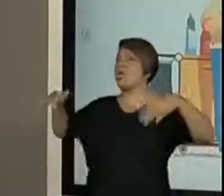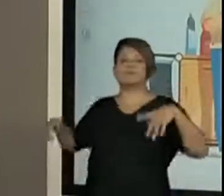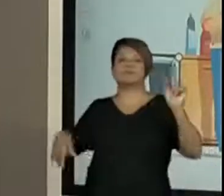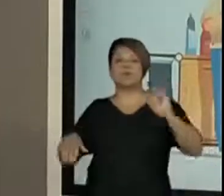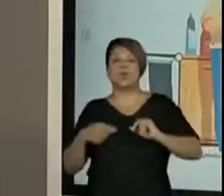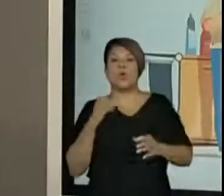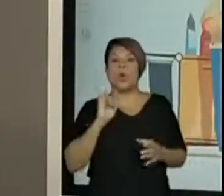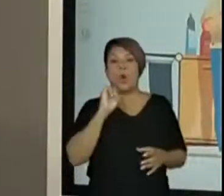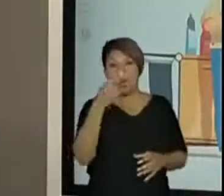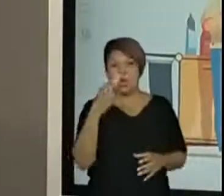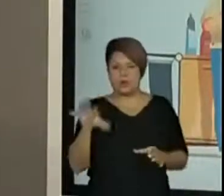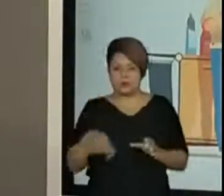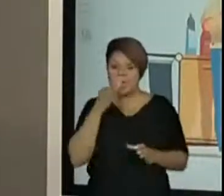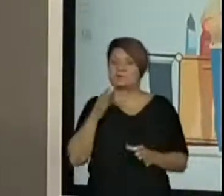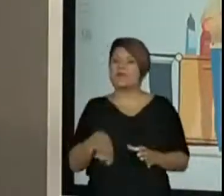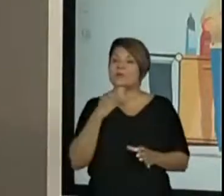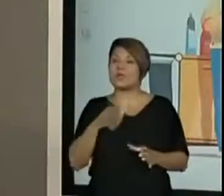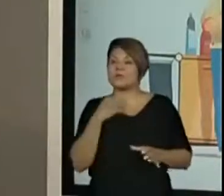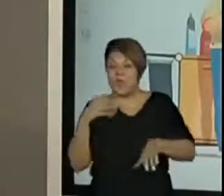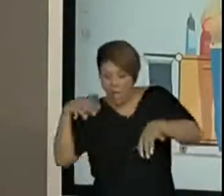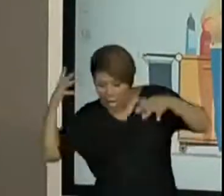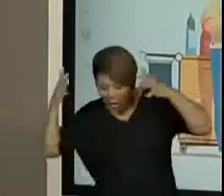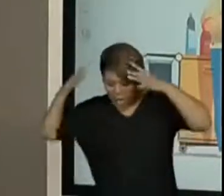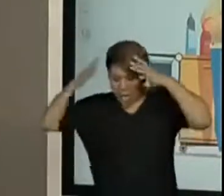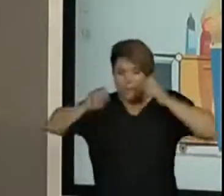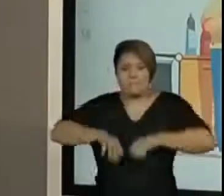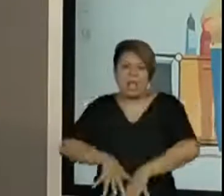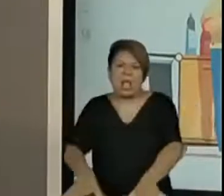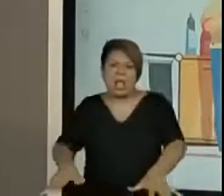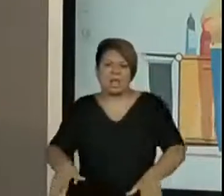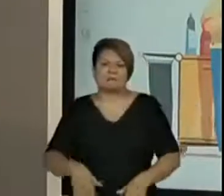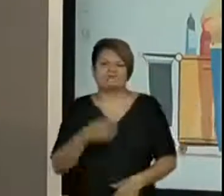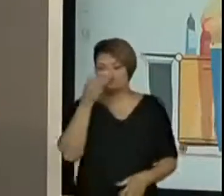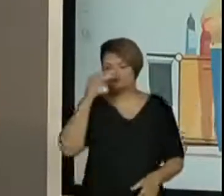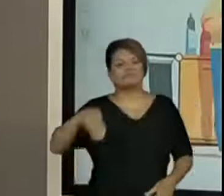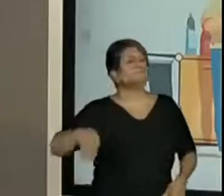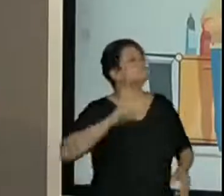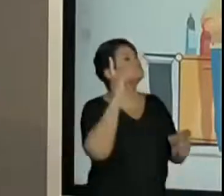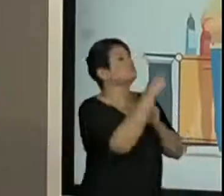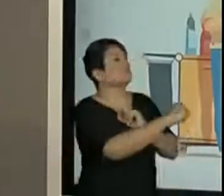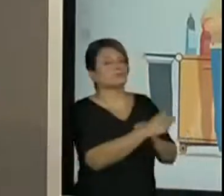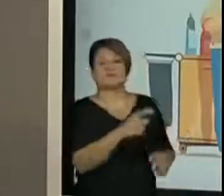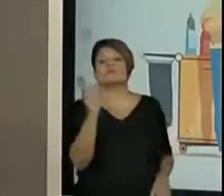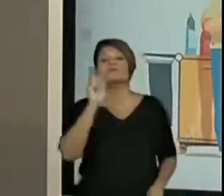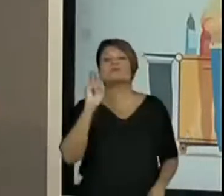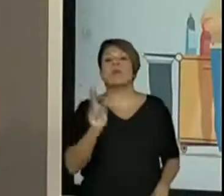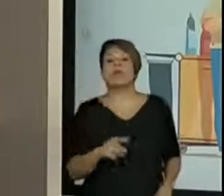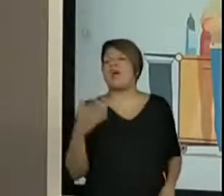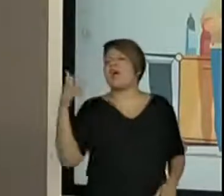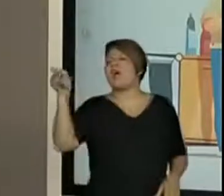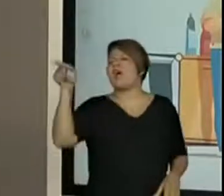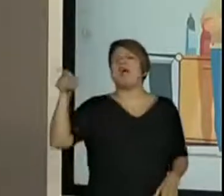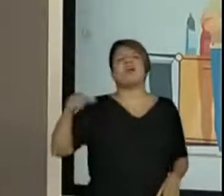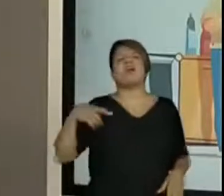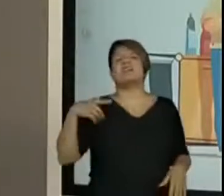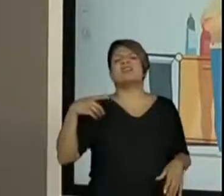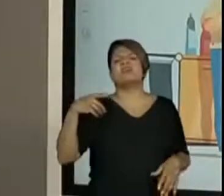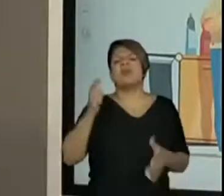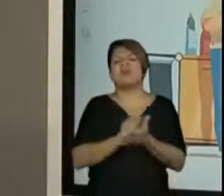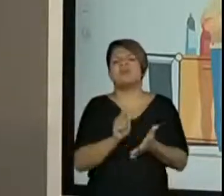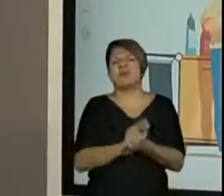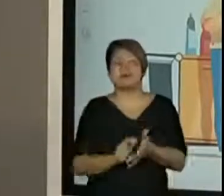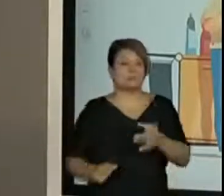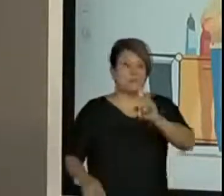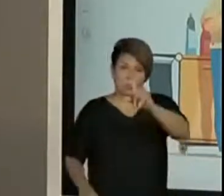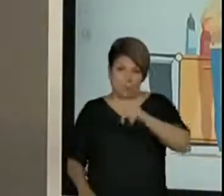comendo salgadinho, deixou cair salgadinho no chão? Recolhe e joga na lixeira. A mesma coisa lá na cozinha. Não é porque tem alguém que